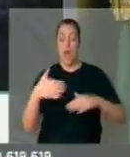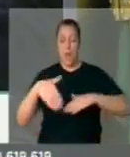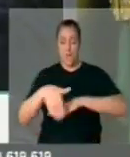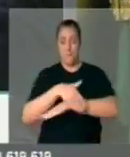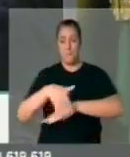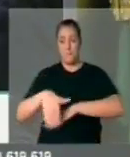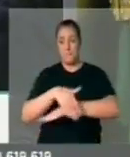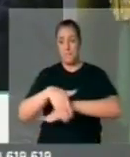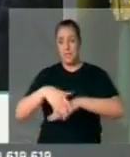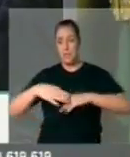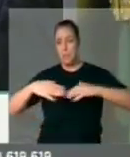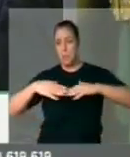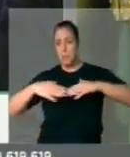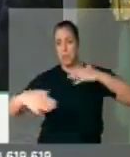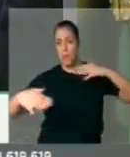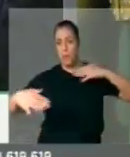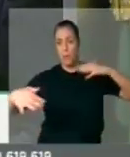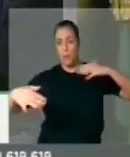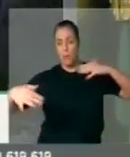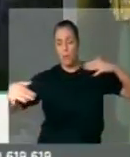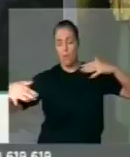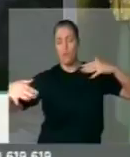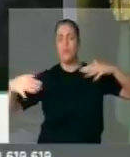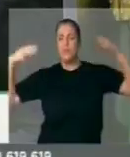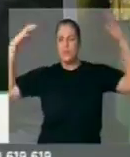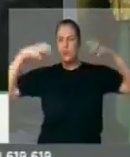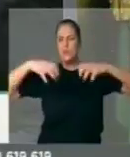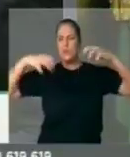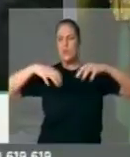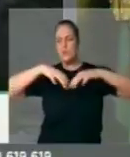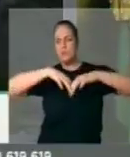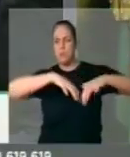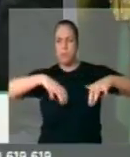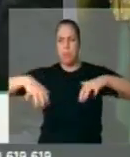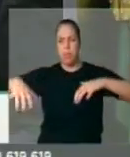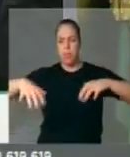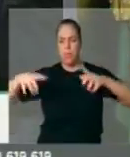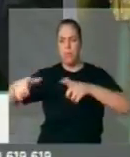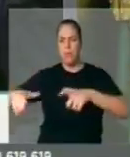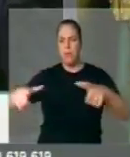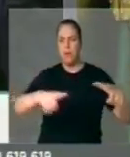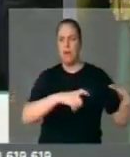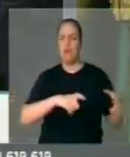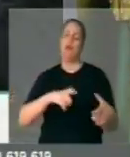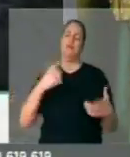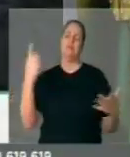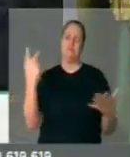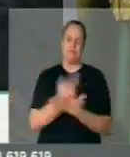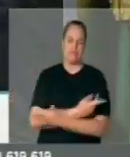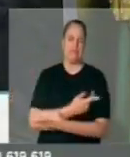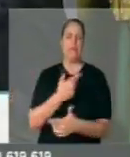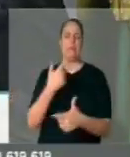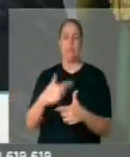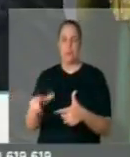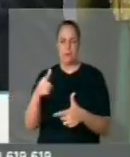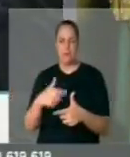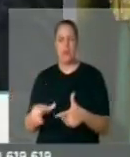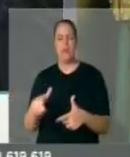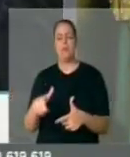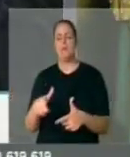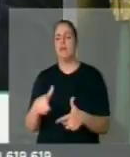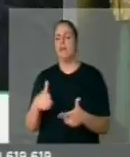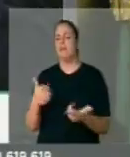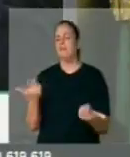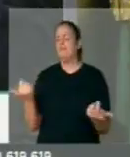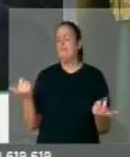devido a excesso de chuvas e é um problema que tinha estrutural naquela rodovia e mais da metade